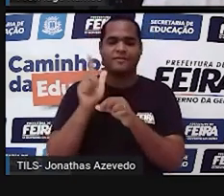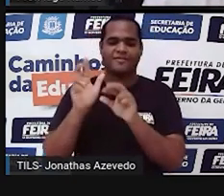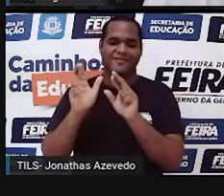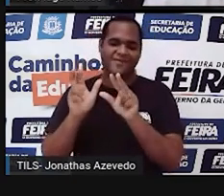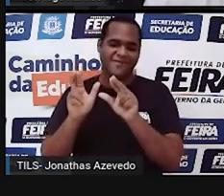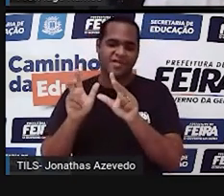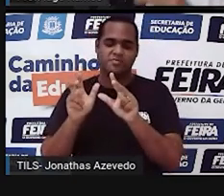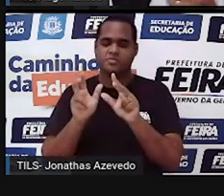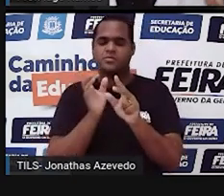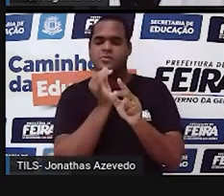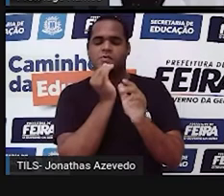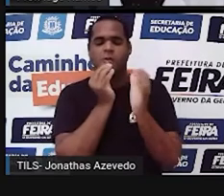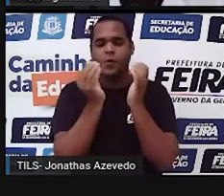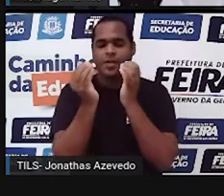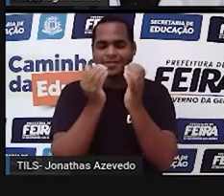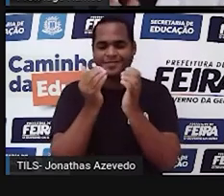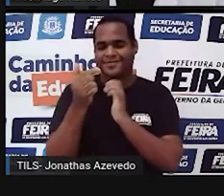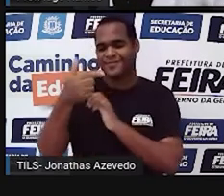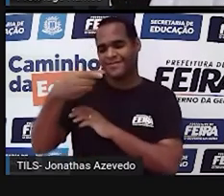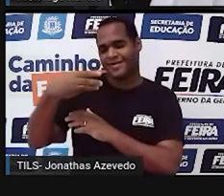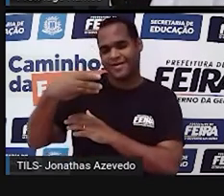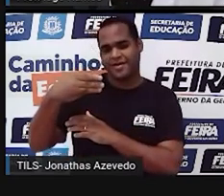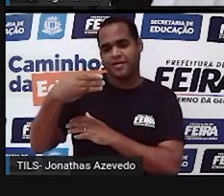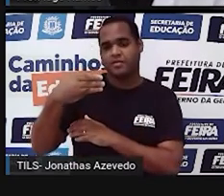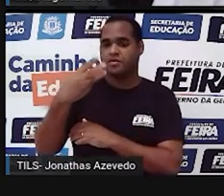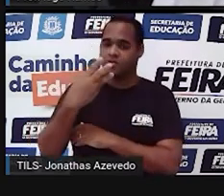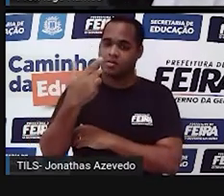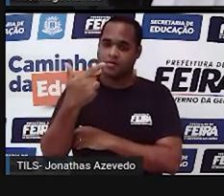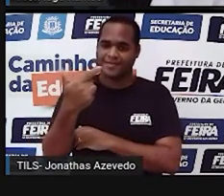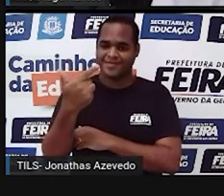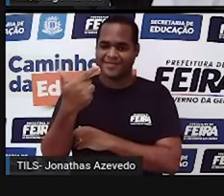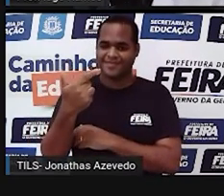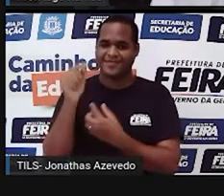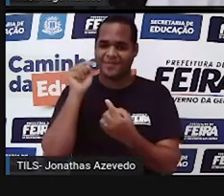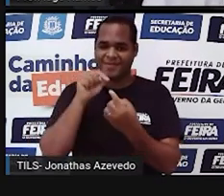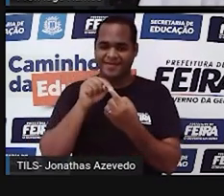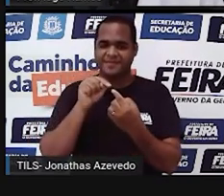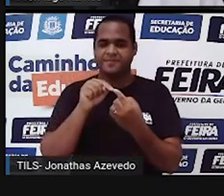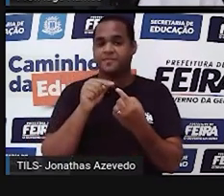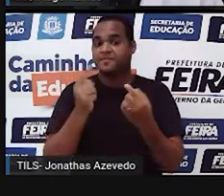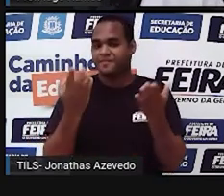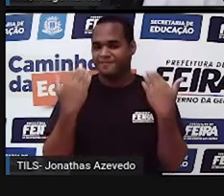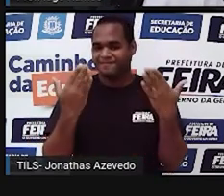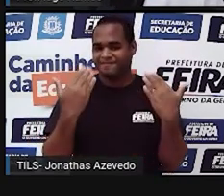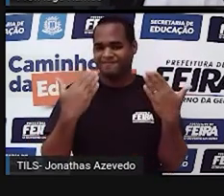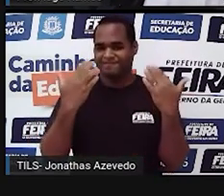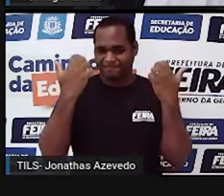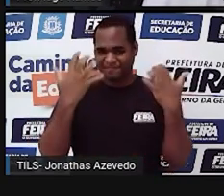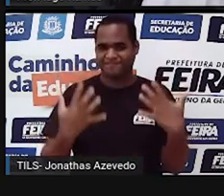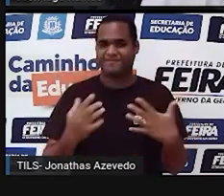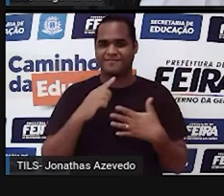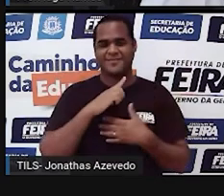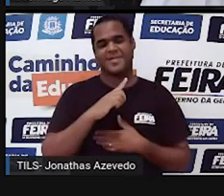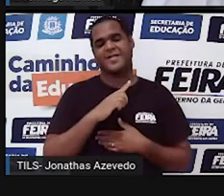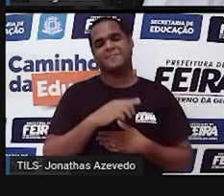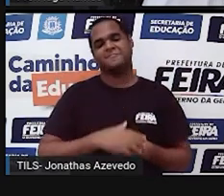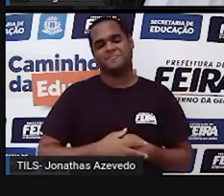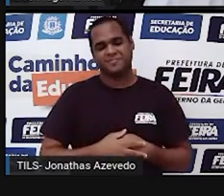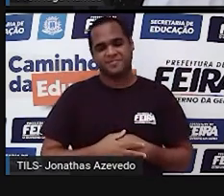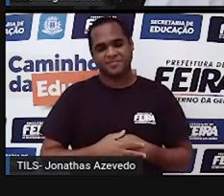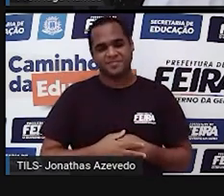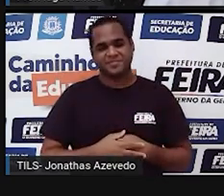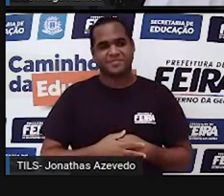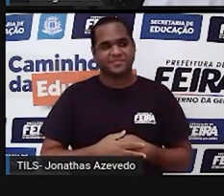Eu dei o exemplo do 23 e do 32. Então, vem aqui comigo. Olha só esse número. Esse número